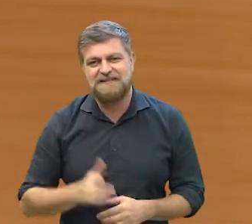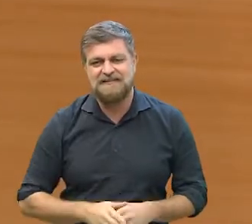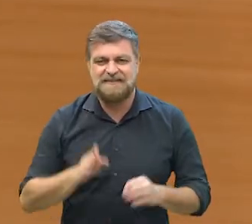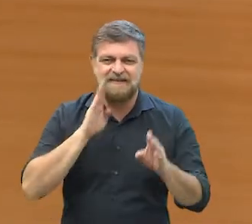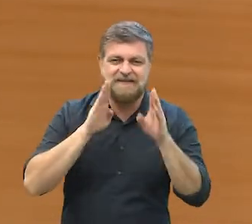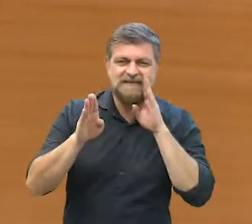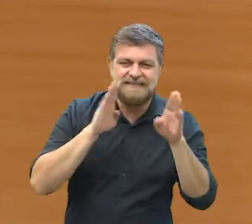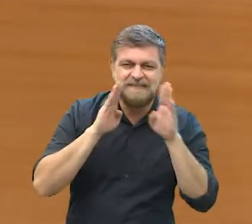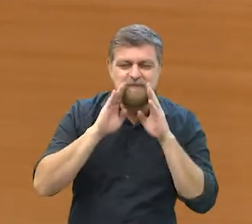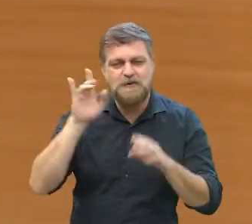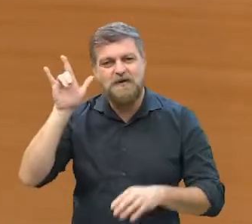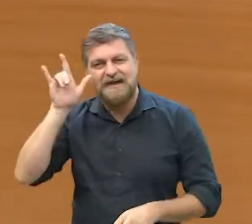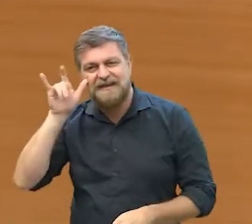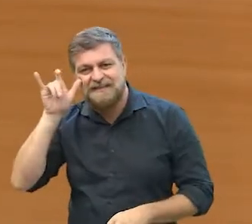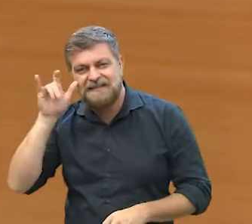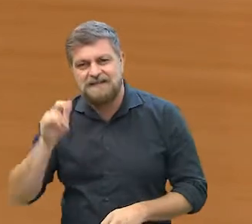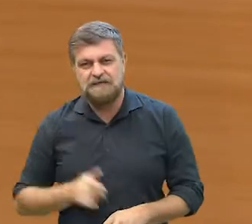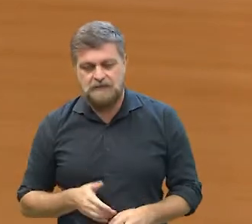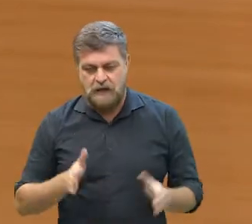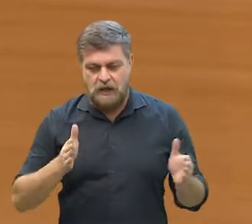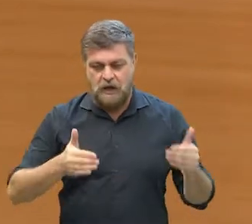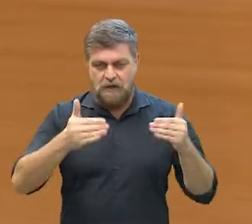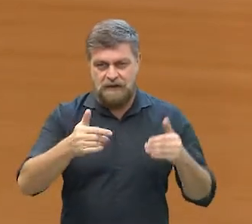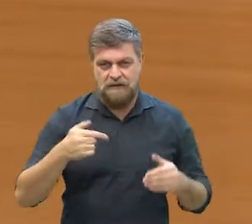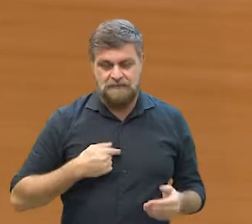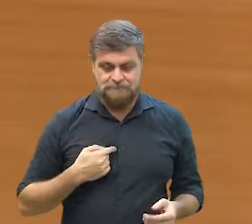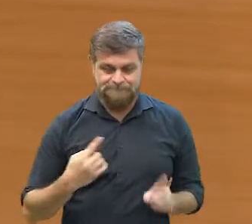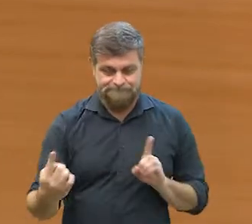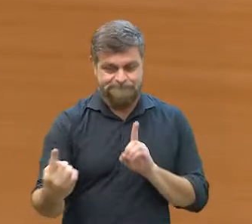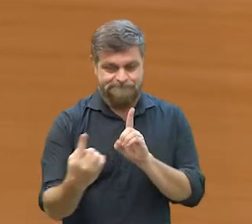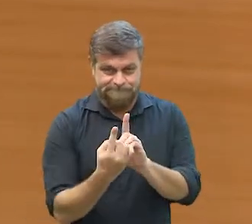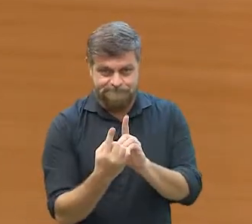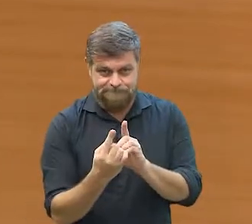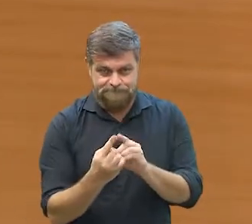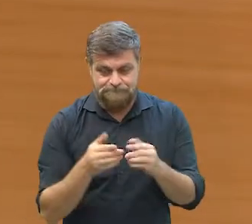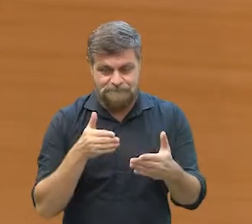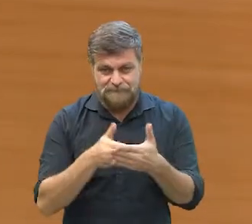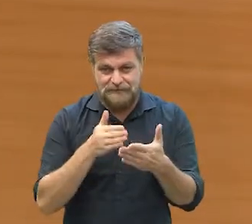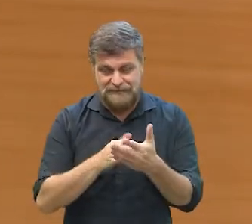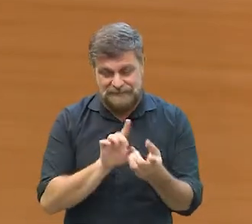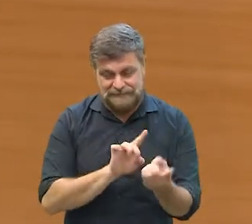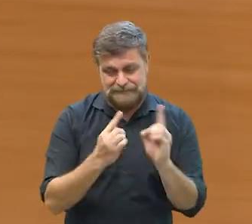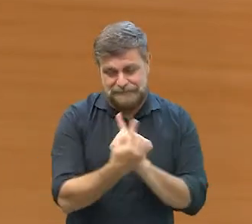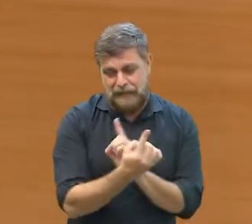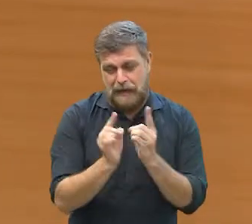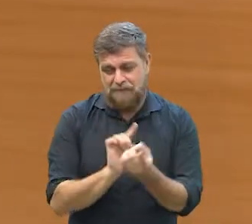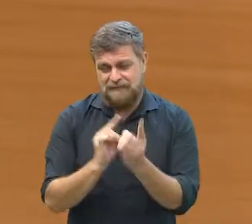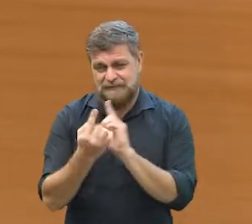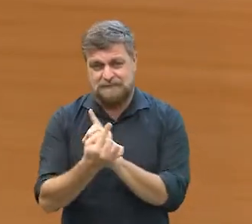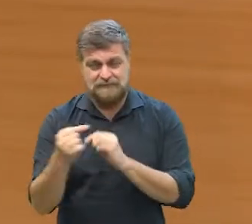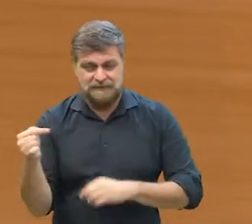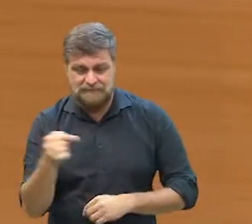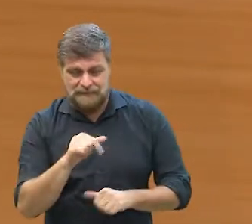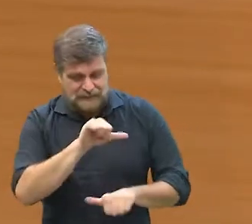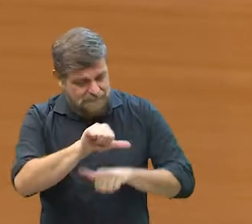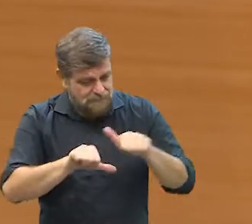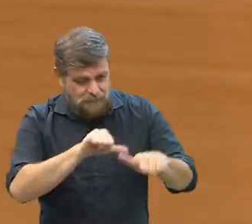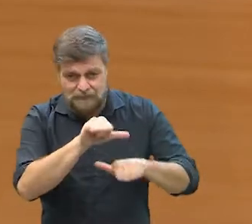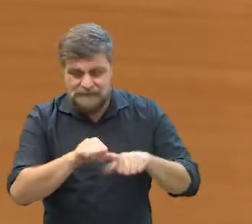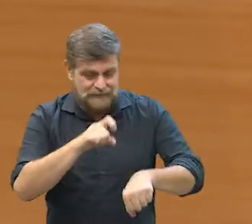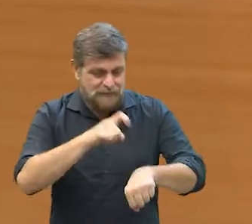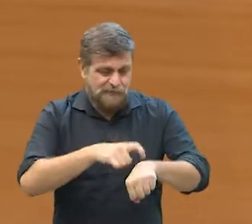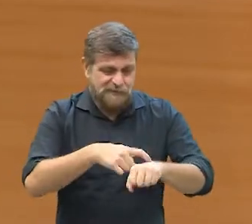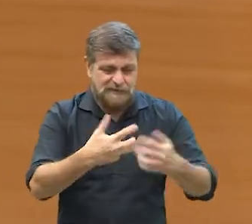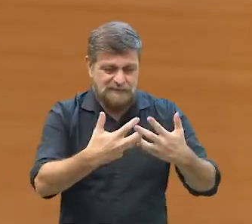a rede social, né, Facebook, Instagram, o gabinete a gente sabe que está tendo revezamento, tem, né,